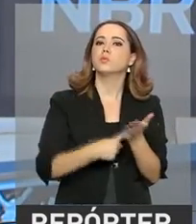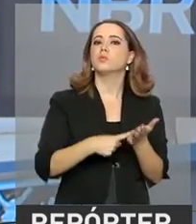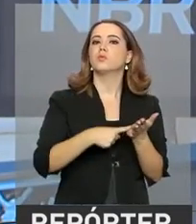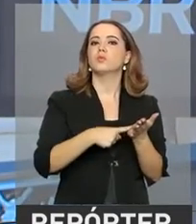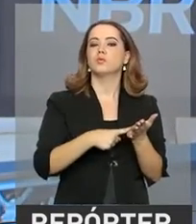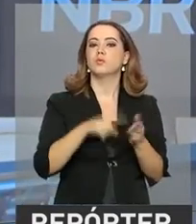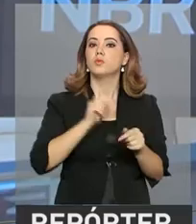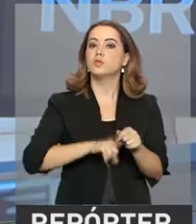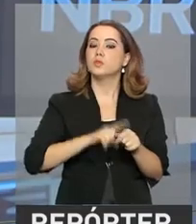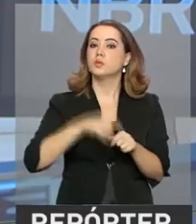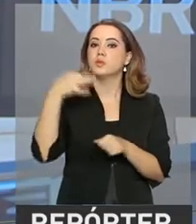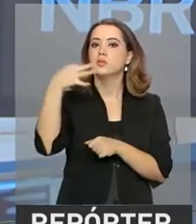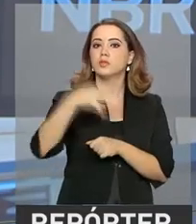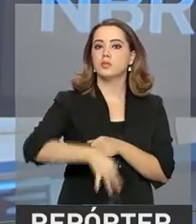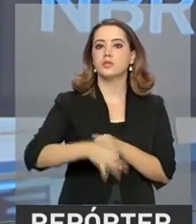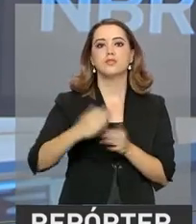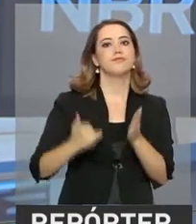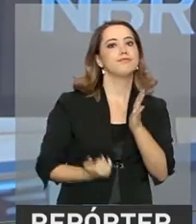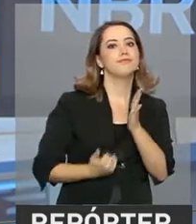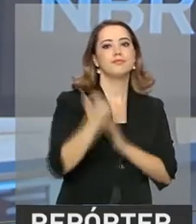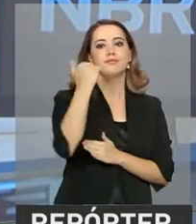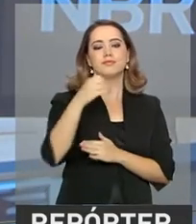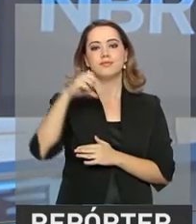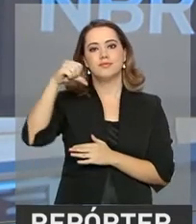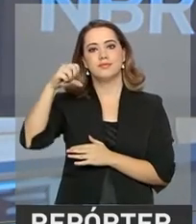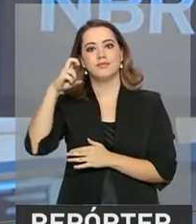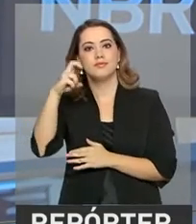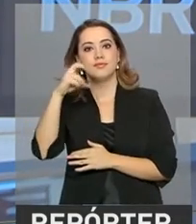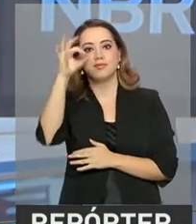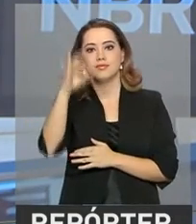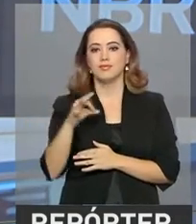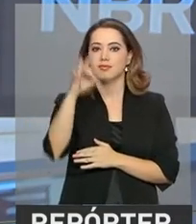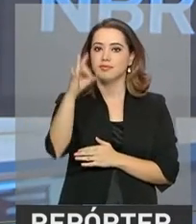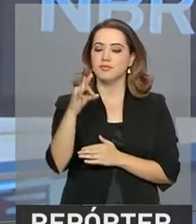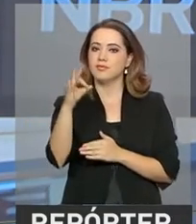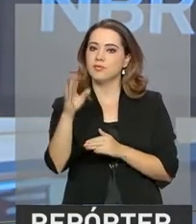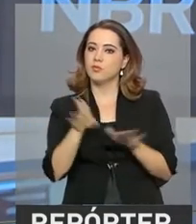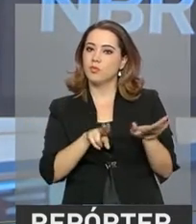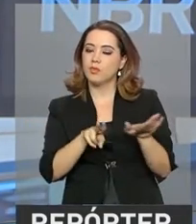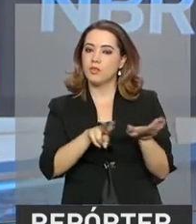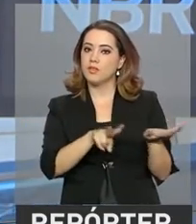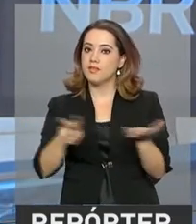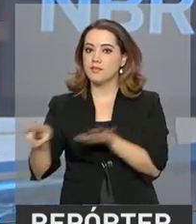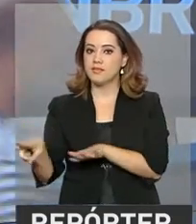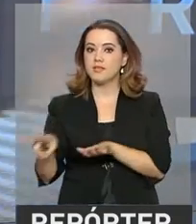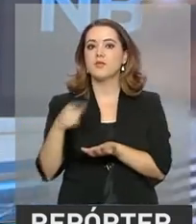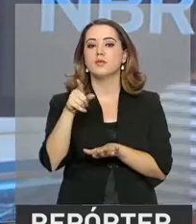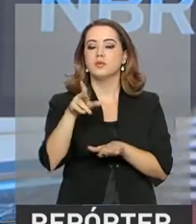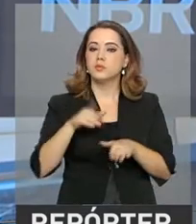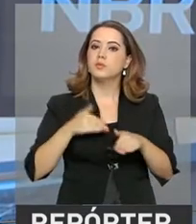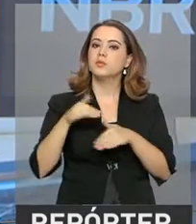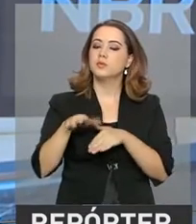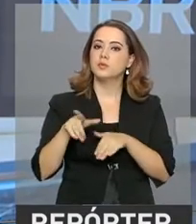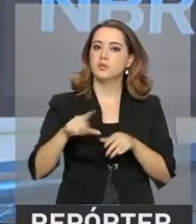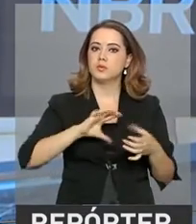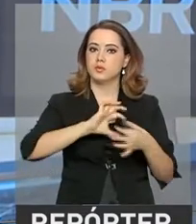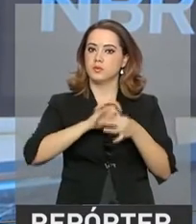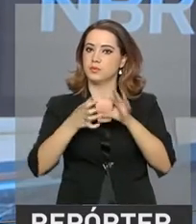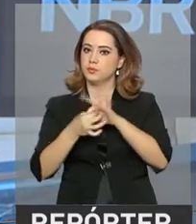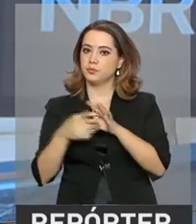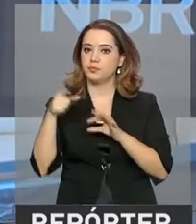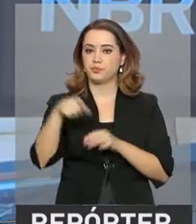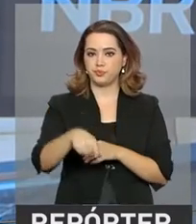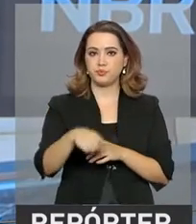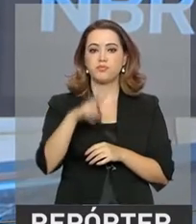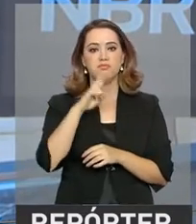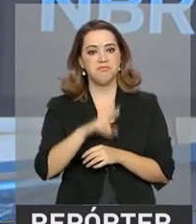brasileiros passou dos 95% na primeira semana de movimentação olímpica. O resultado é